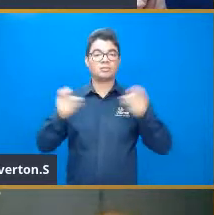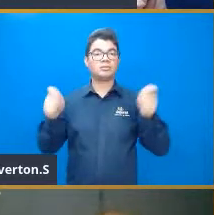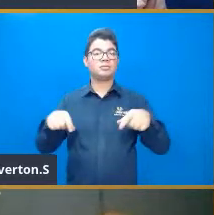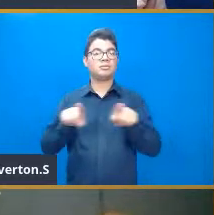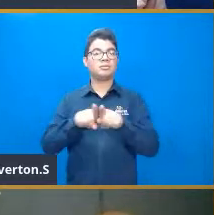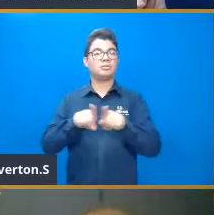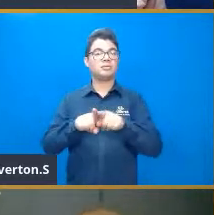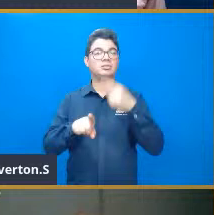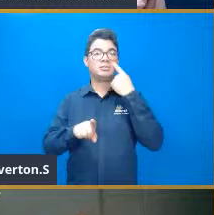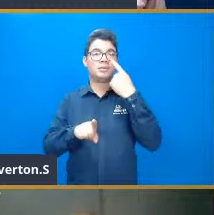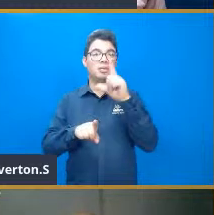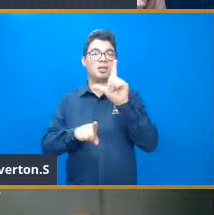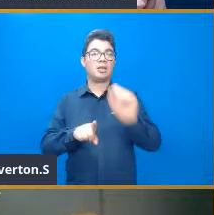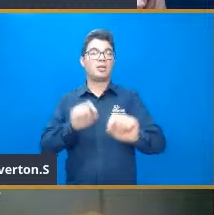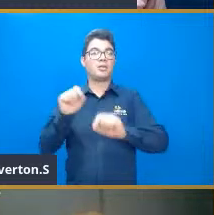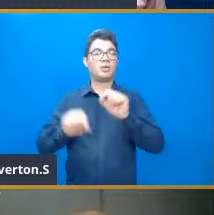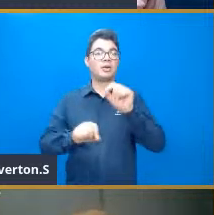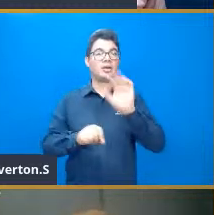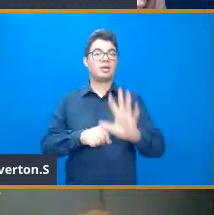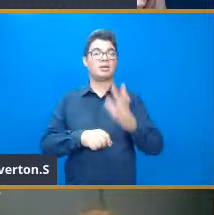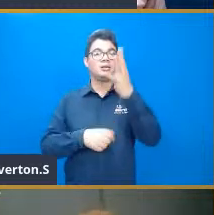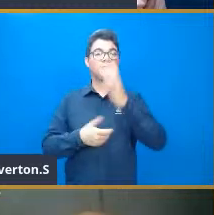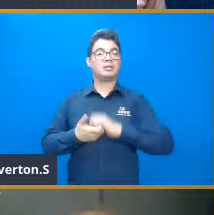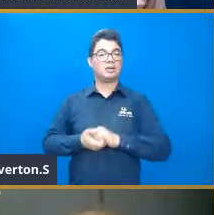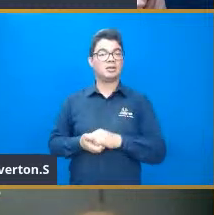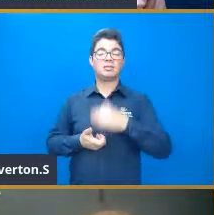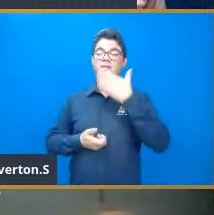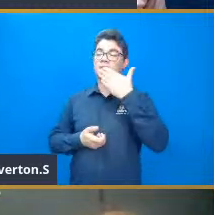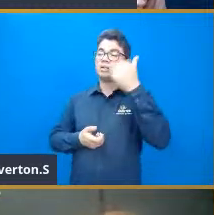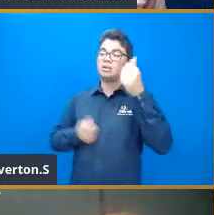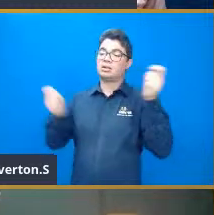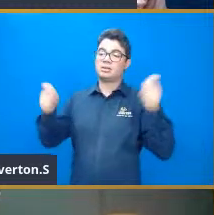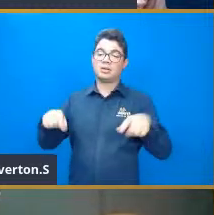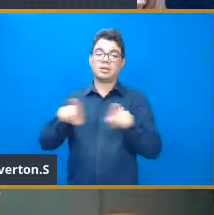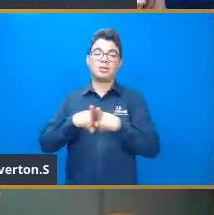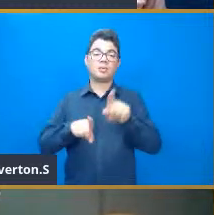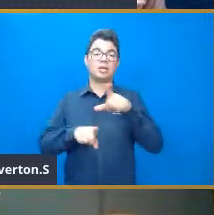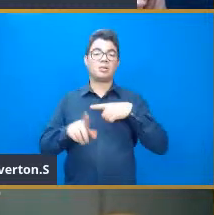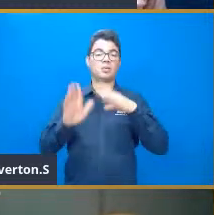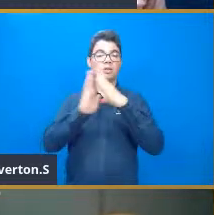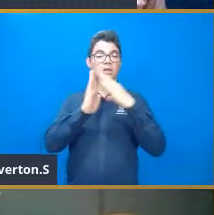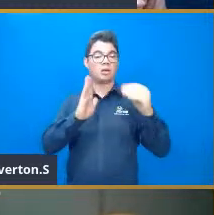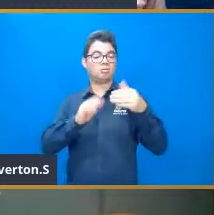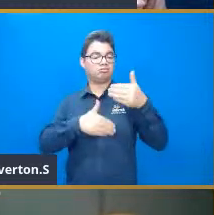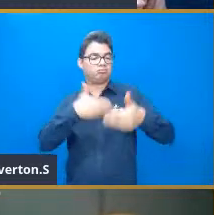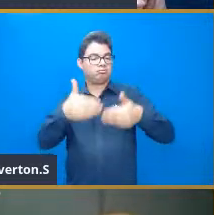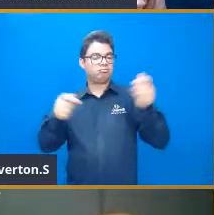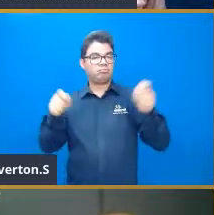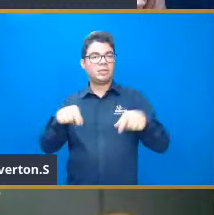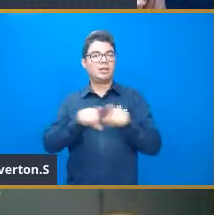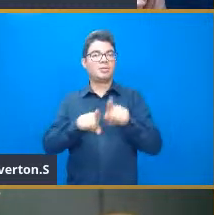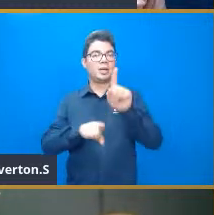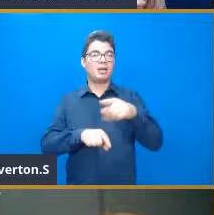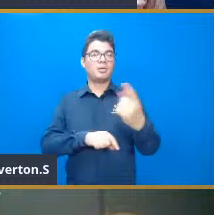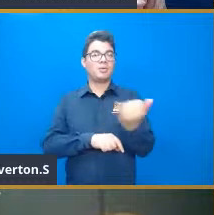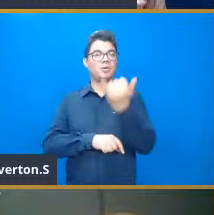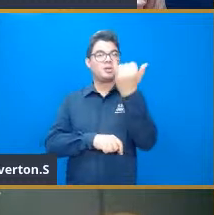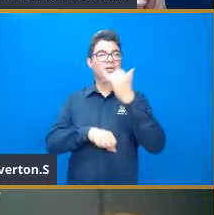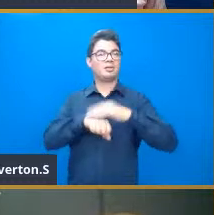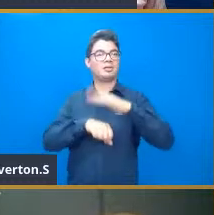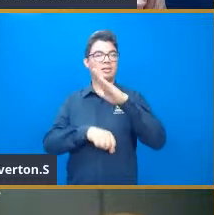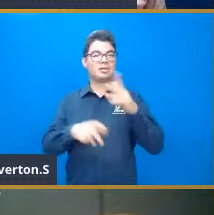finalidade, né, e sem contar que existem melhorias do mesmo modelo, então, com certeza, tudo isso é importante, dá para ser